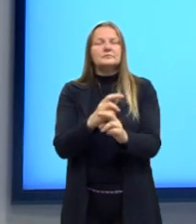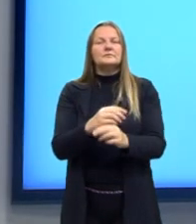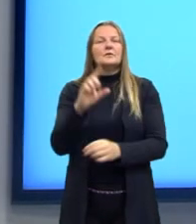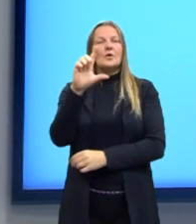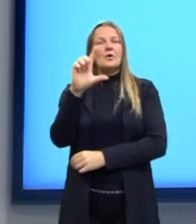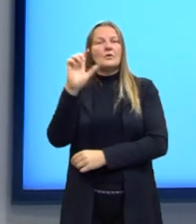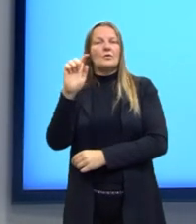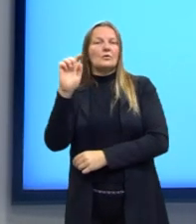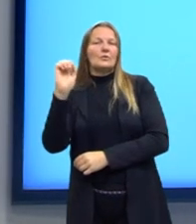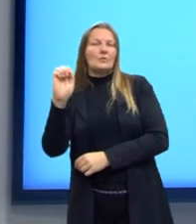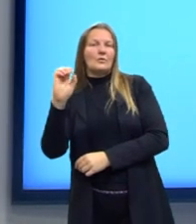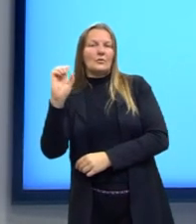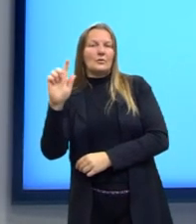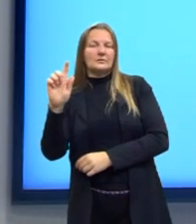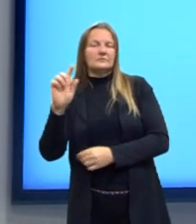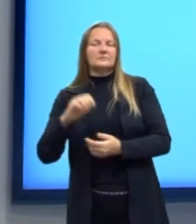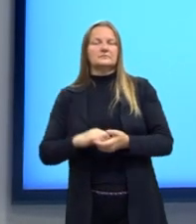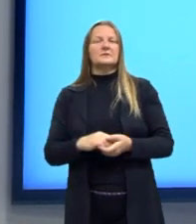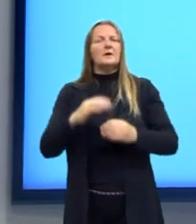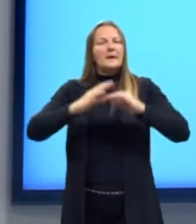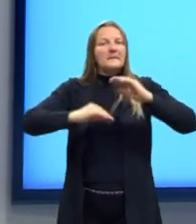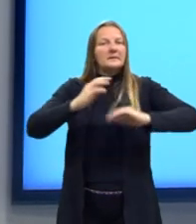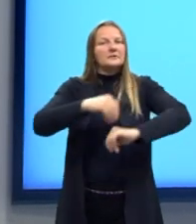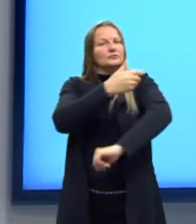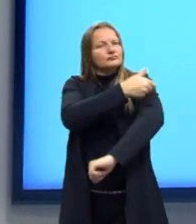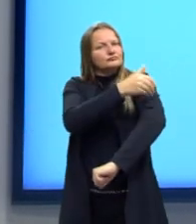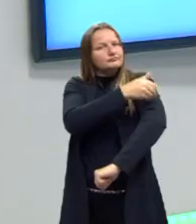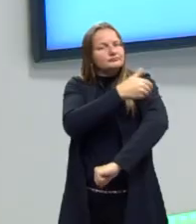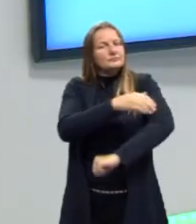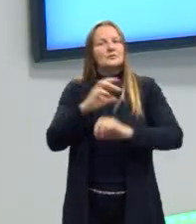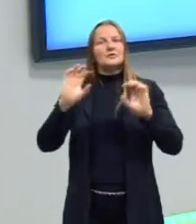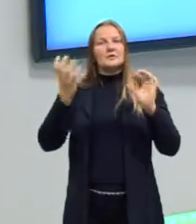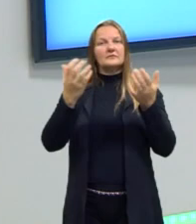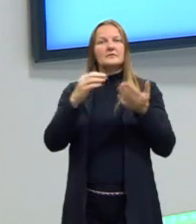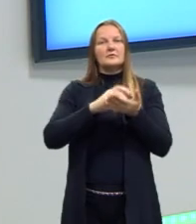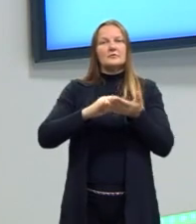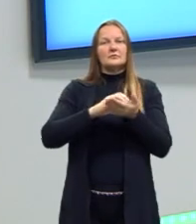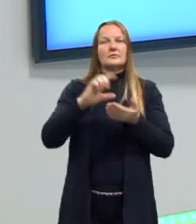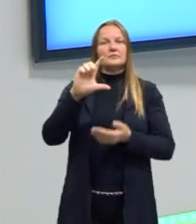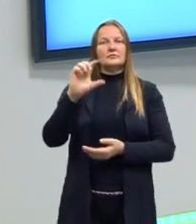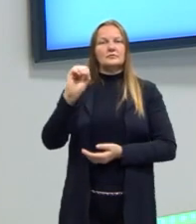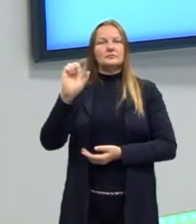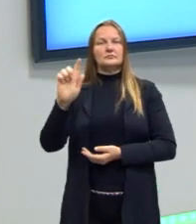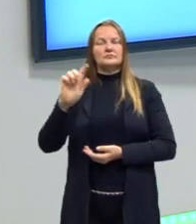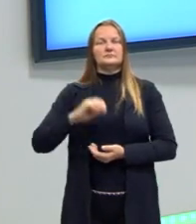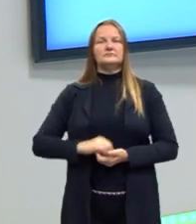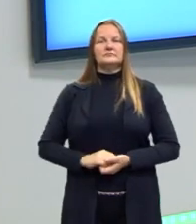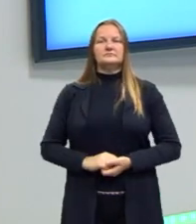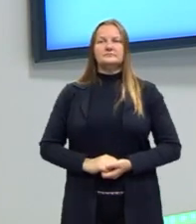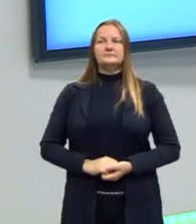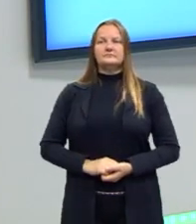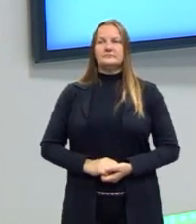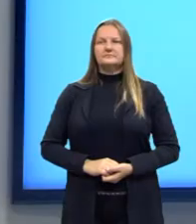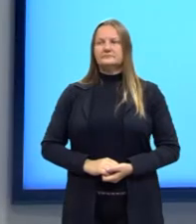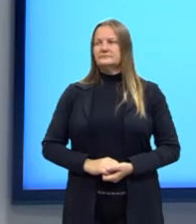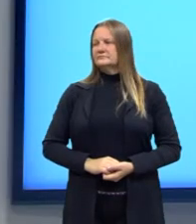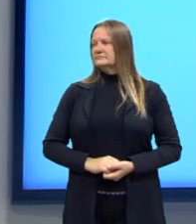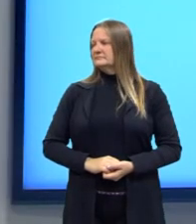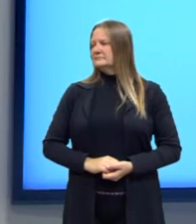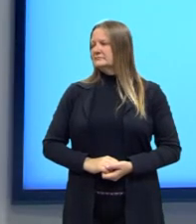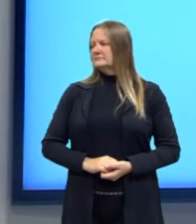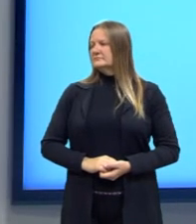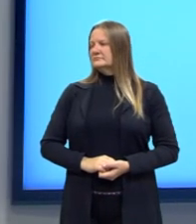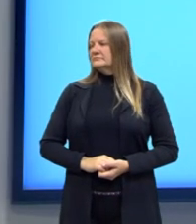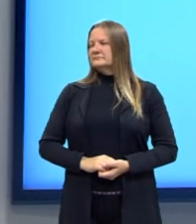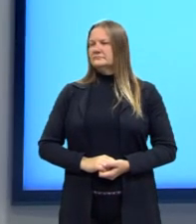logaritmos. Aplicamos, né? Essa propriedade de resolver o logaritmo. Então agora nós